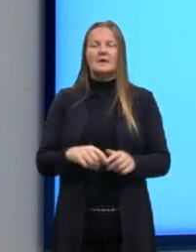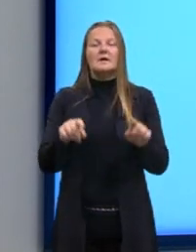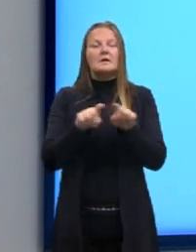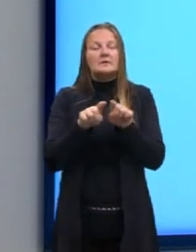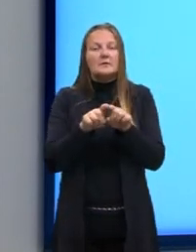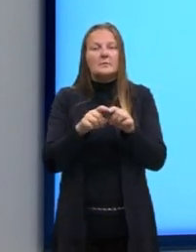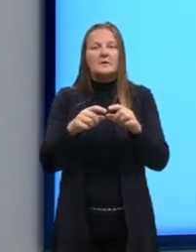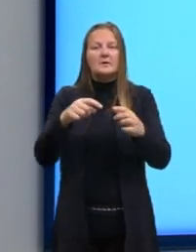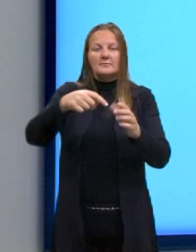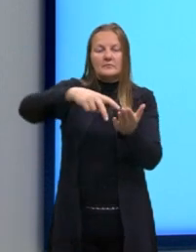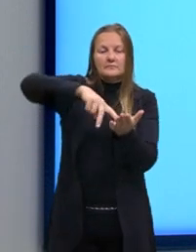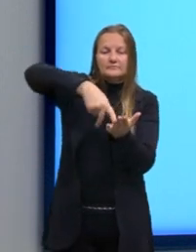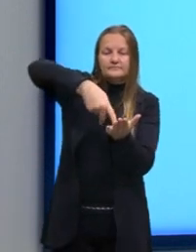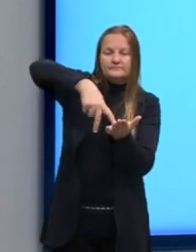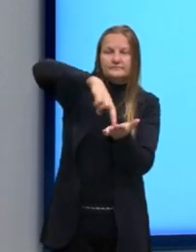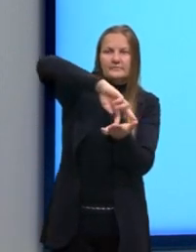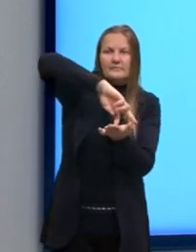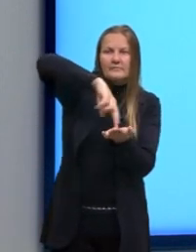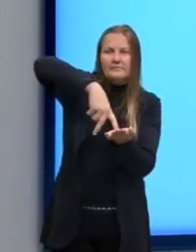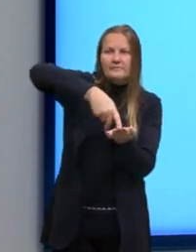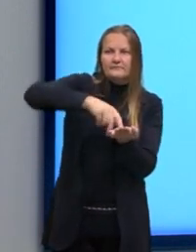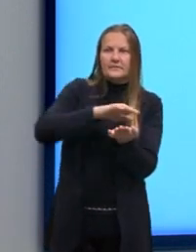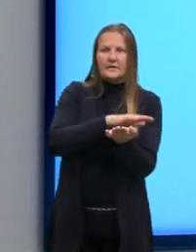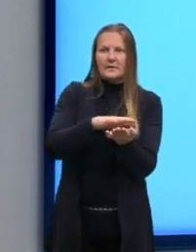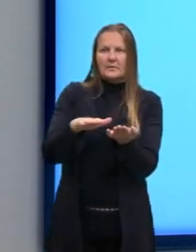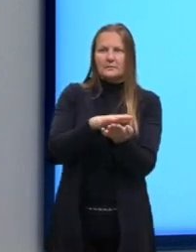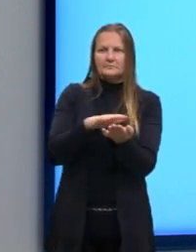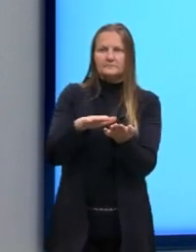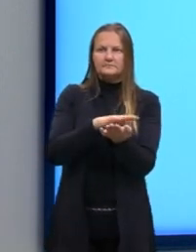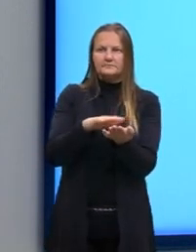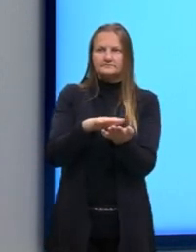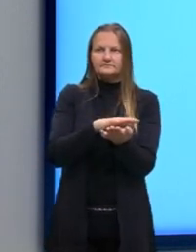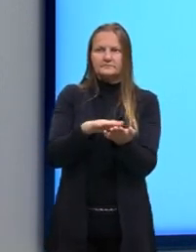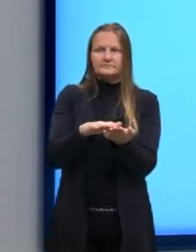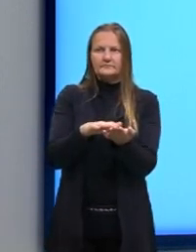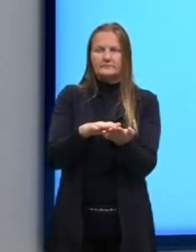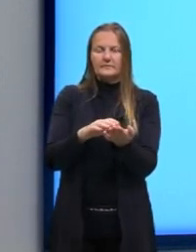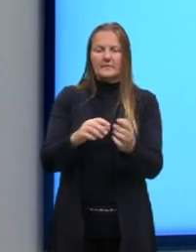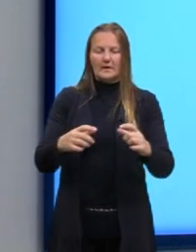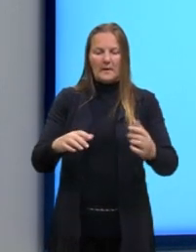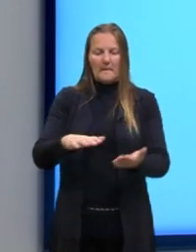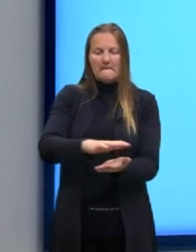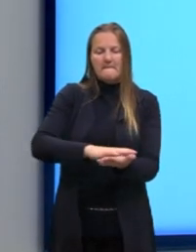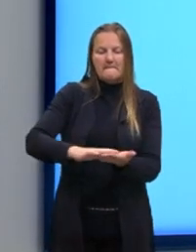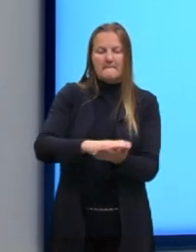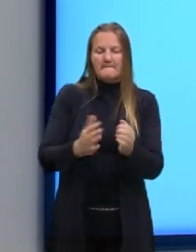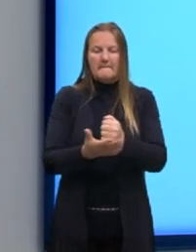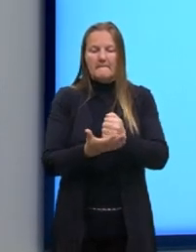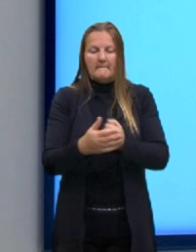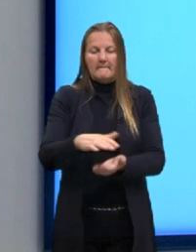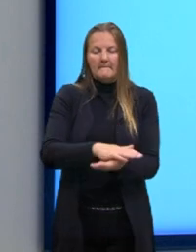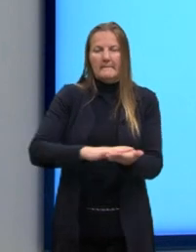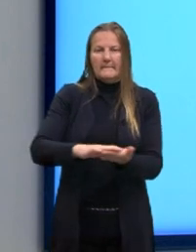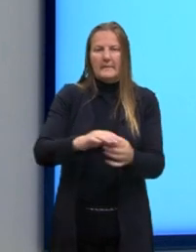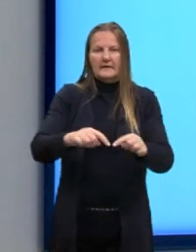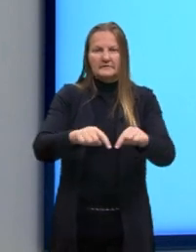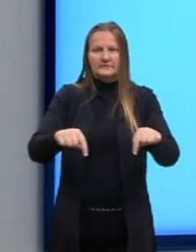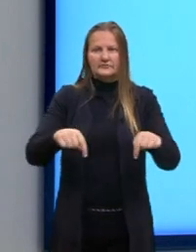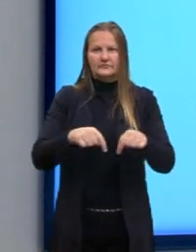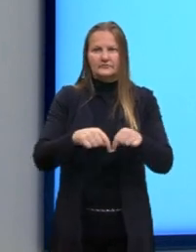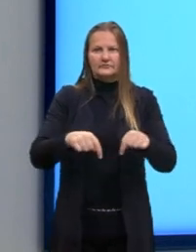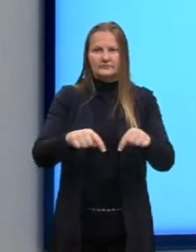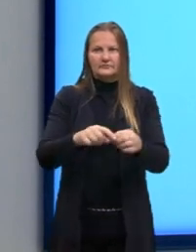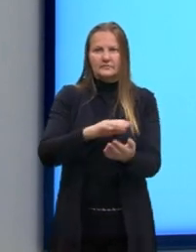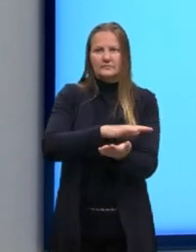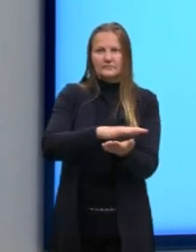seria um corte feito paralelo a uma dessas bases, forma, então, o que nós chamamos de